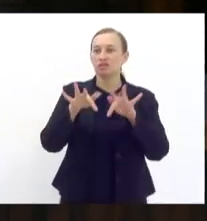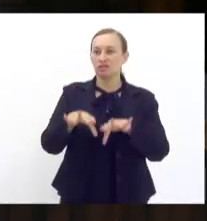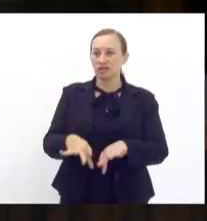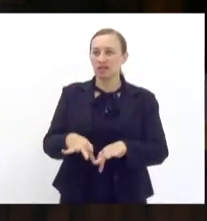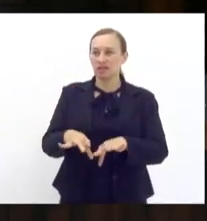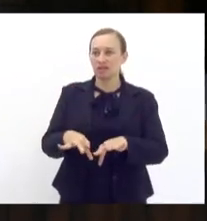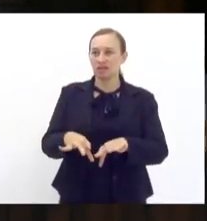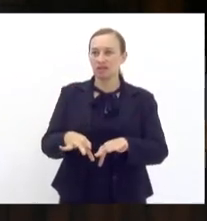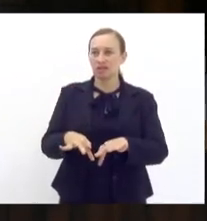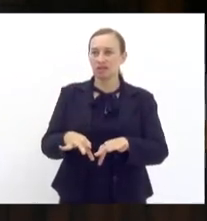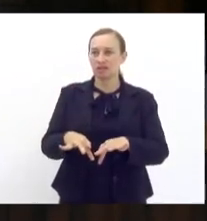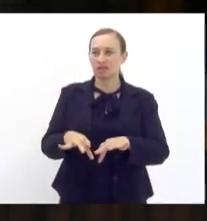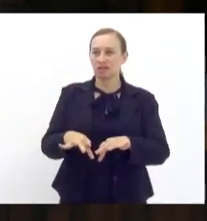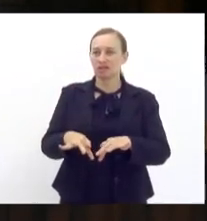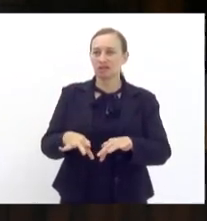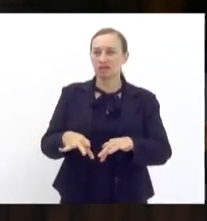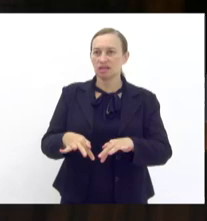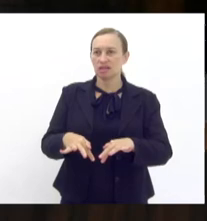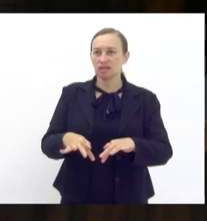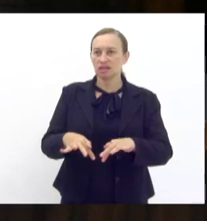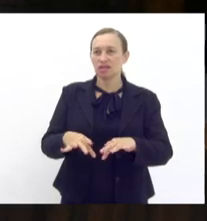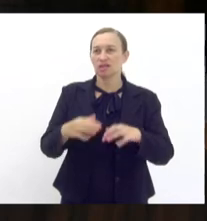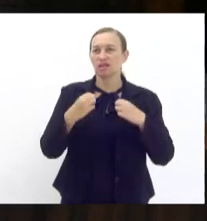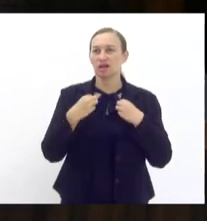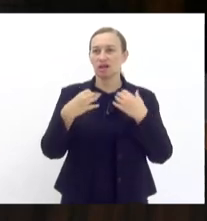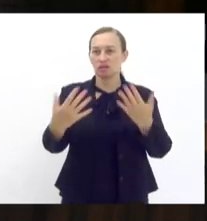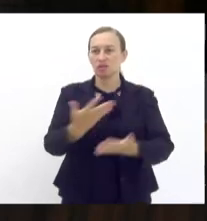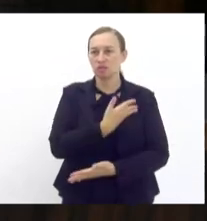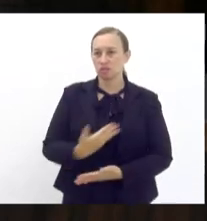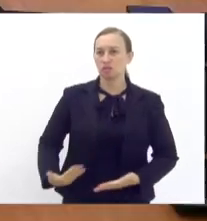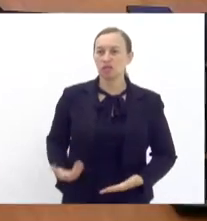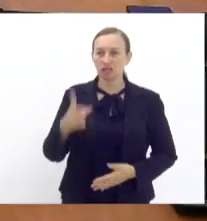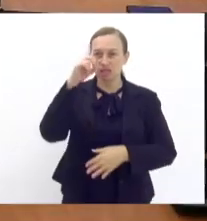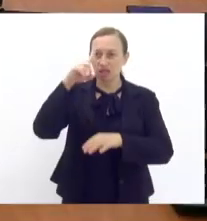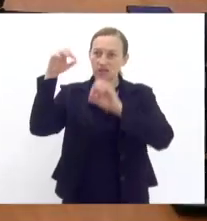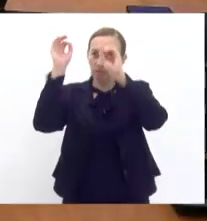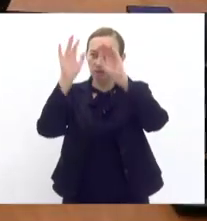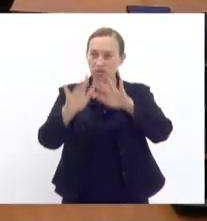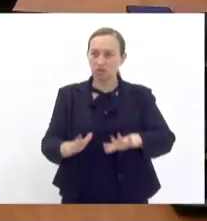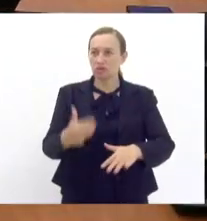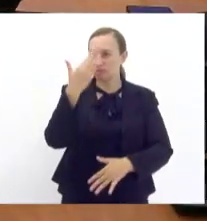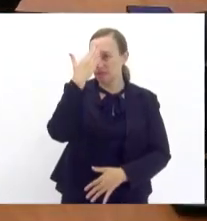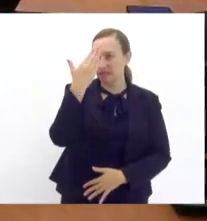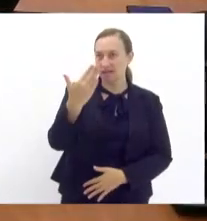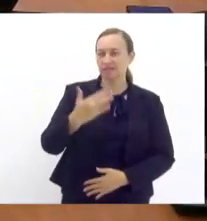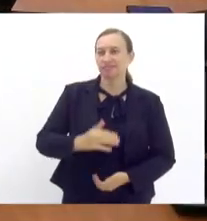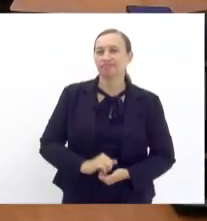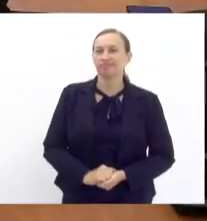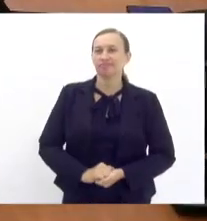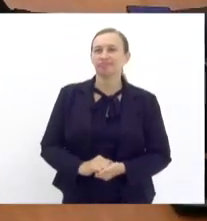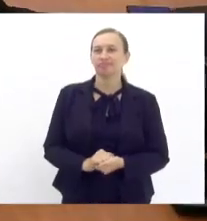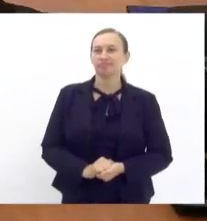encerrada a presente audiência pública que Deus nos abençoe muito obrigado agradeço